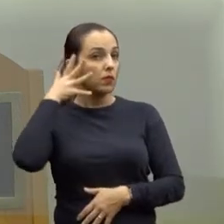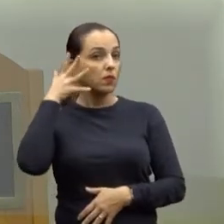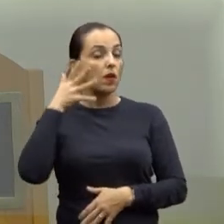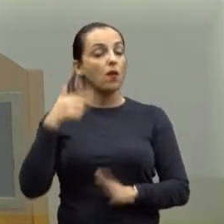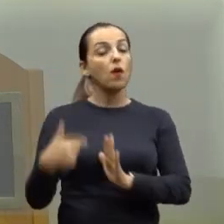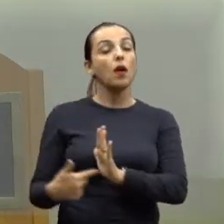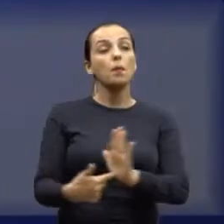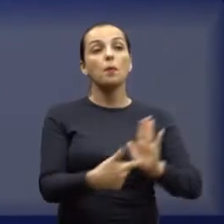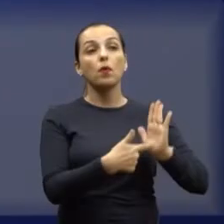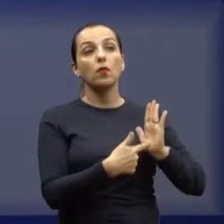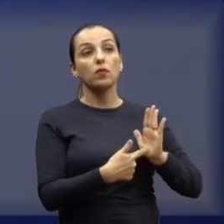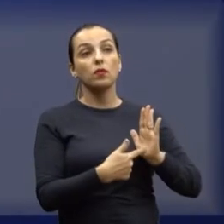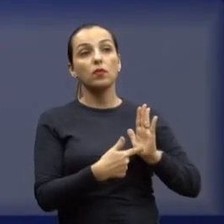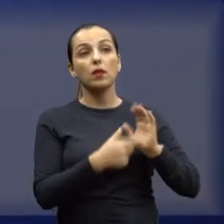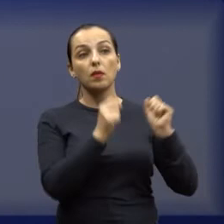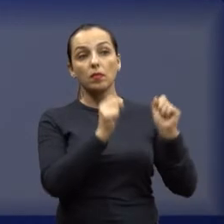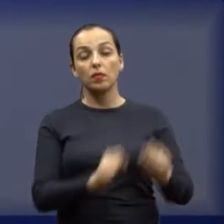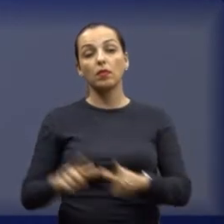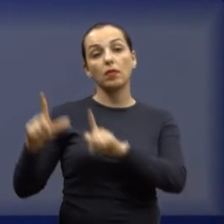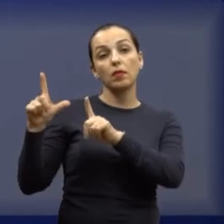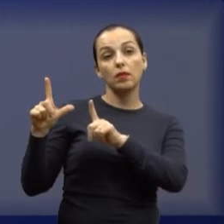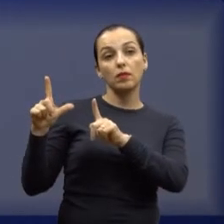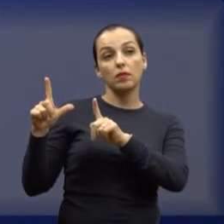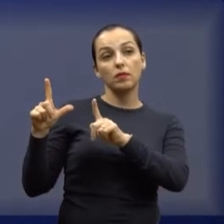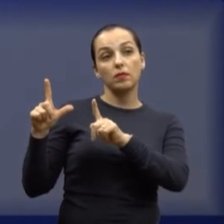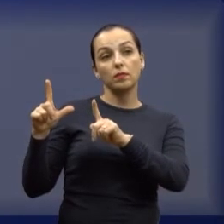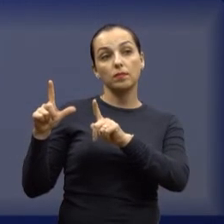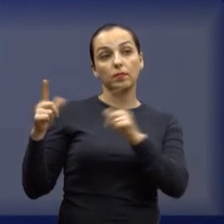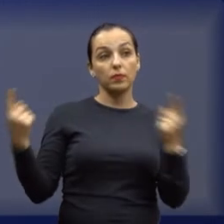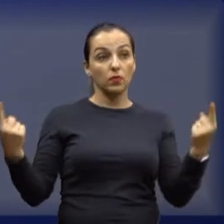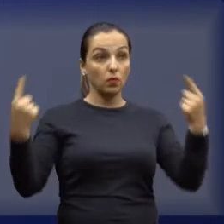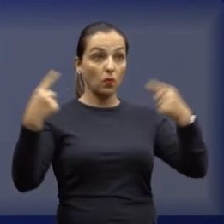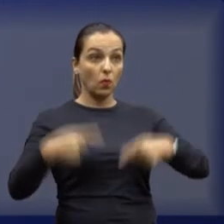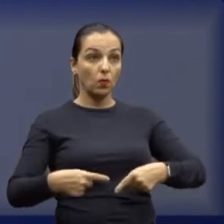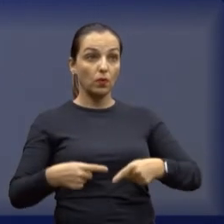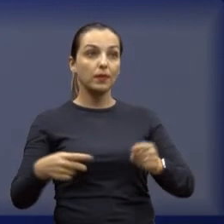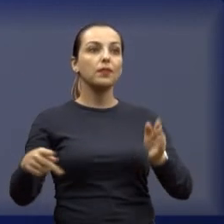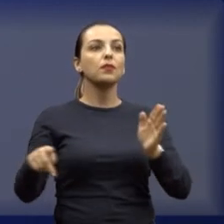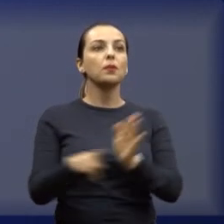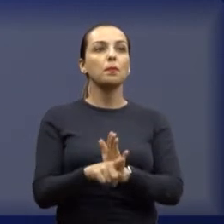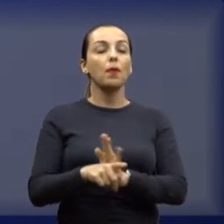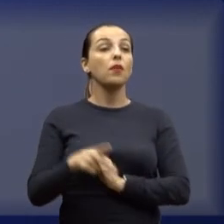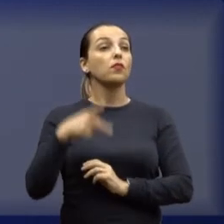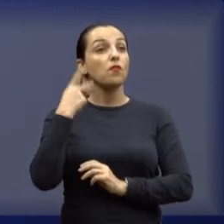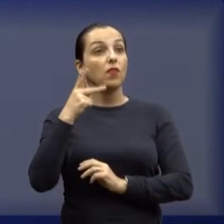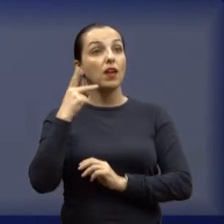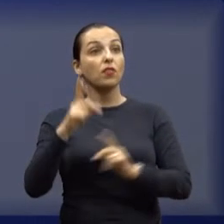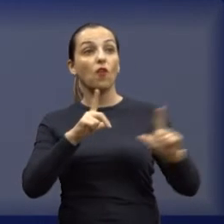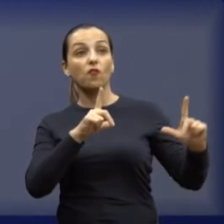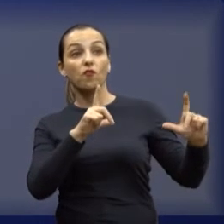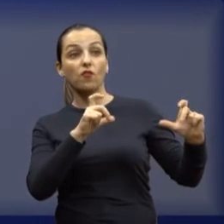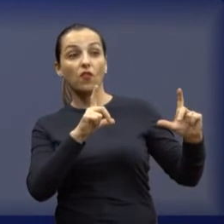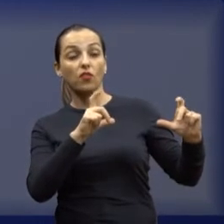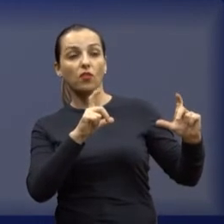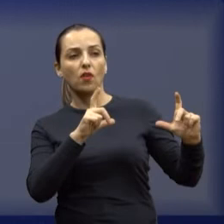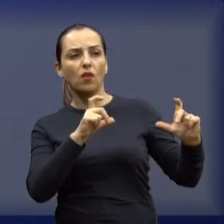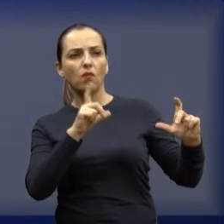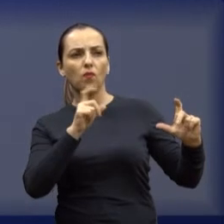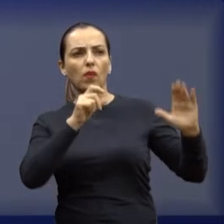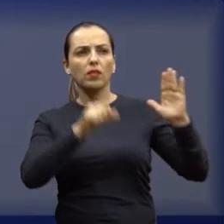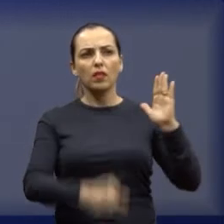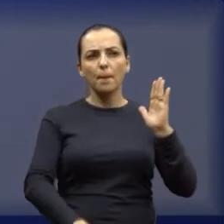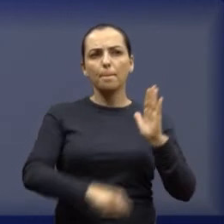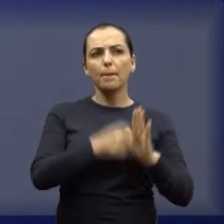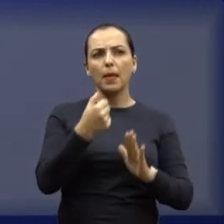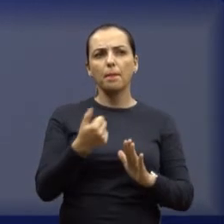os slides do nosso concurso vereador fotógrafo. Foi a primeira edição, nós vamos fazer aqui no